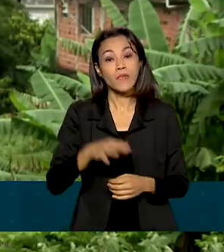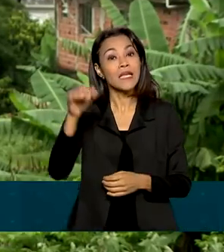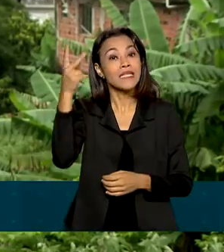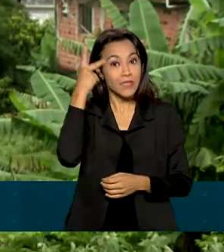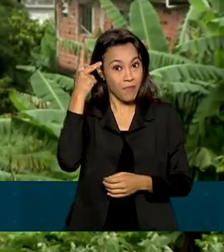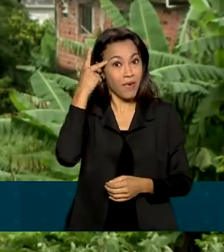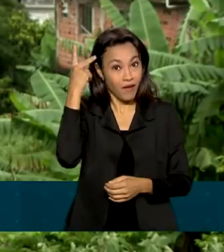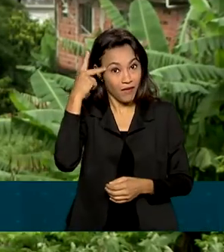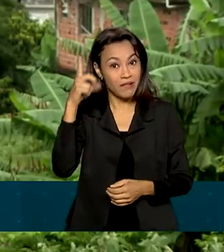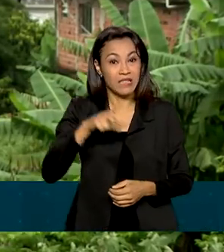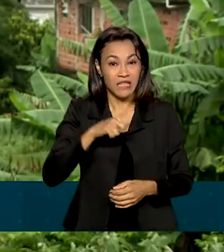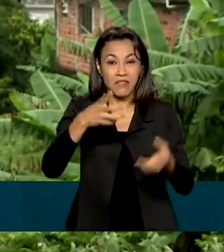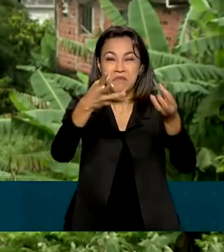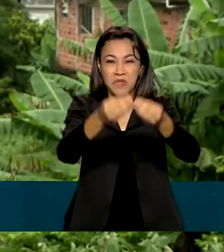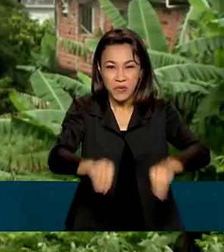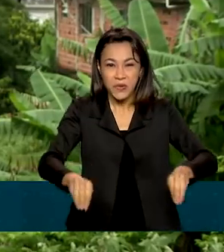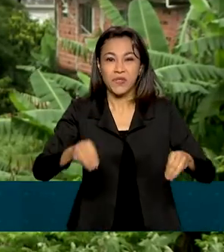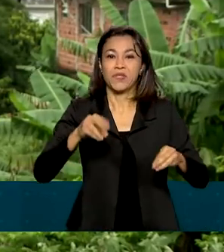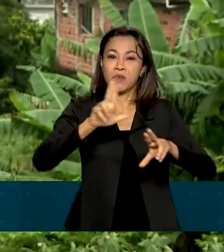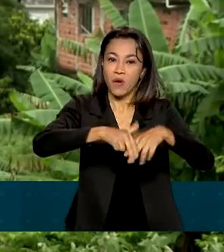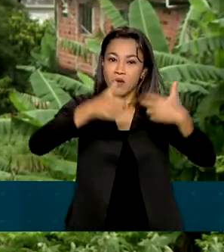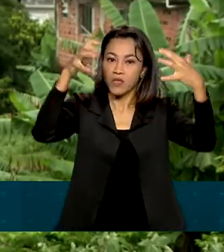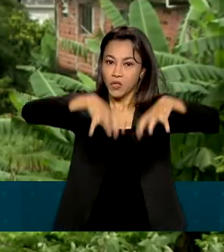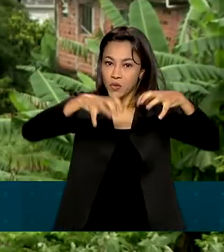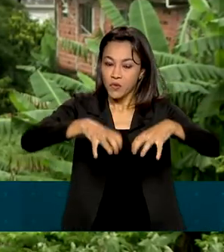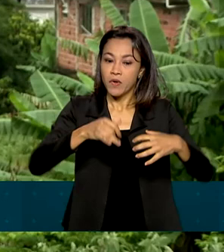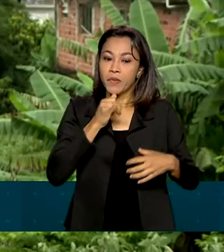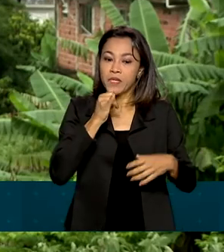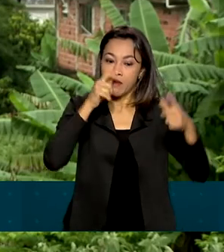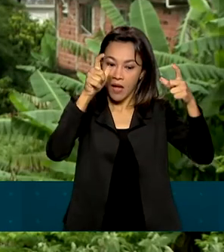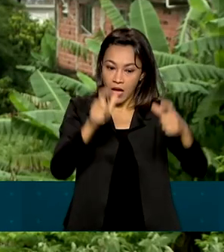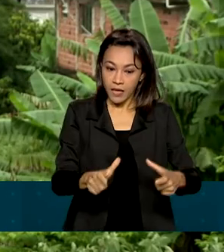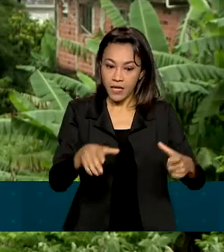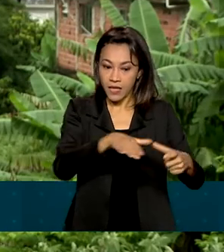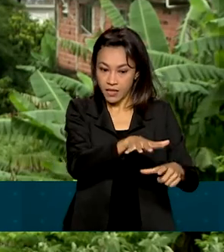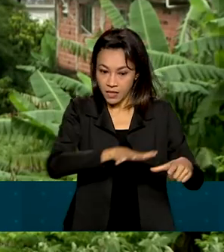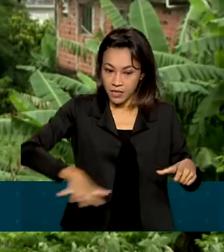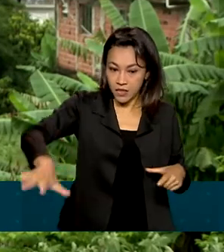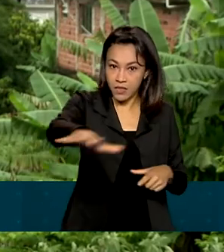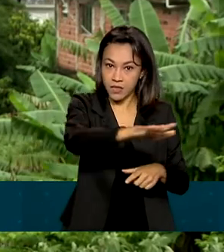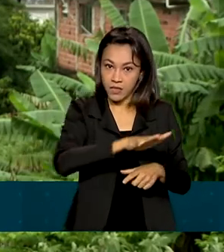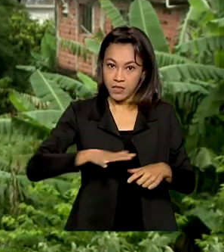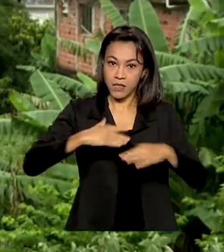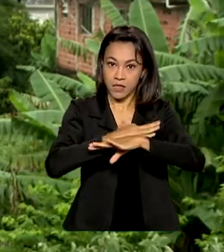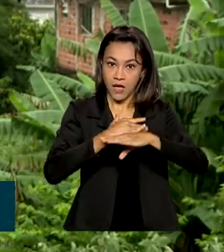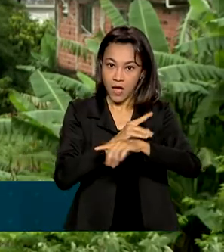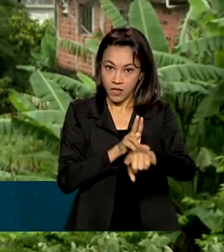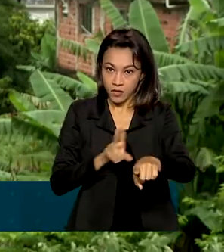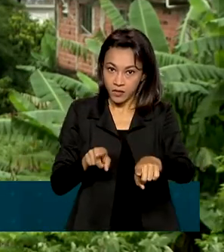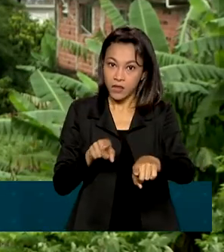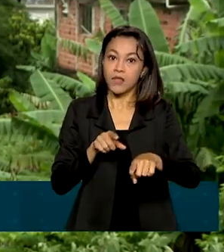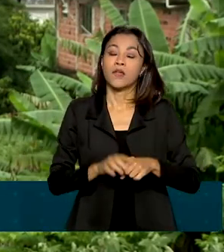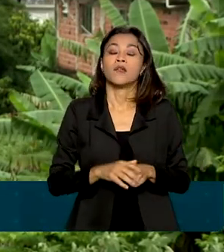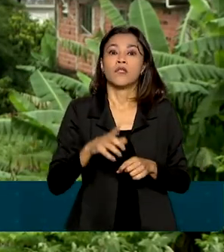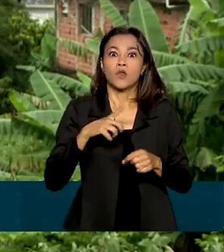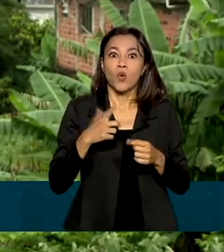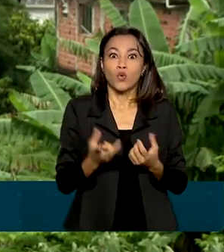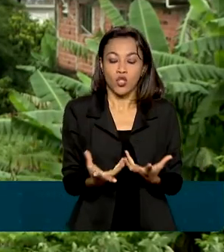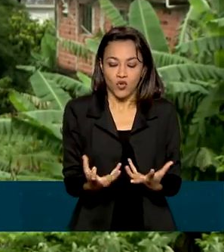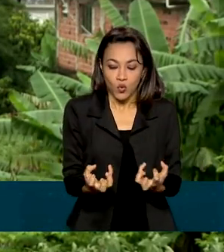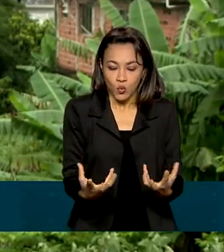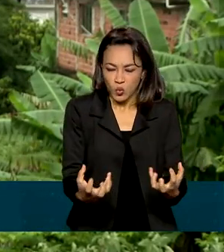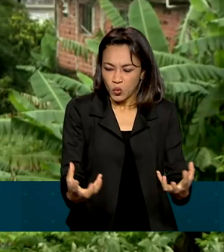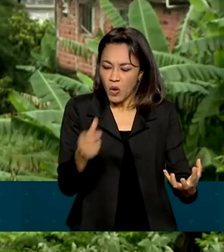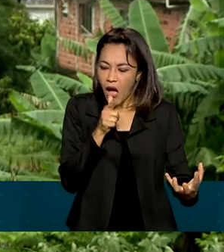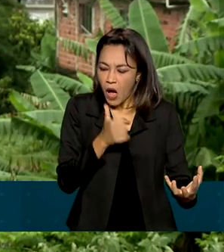atingida pelas chuvas. Em algumas cidades, como aqui em Francisco Morato, o solo continua bastante encharcado e